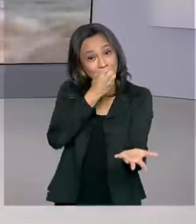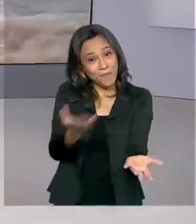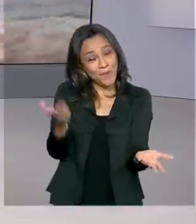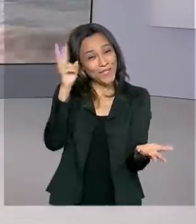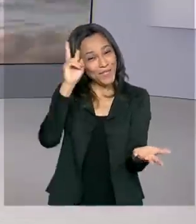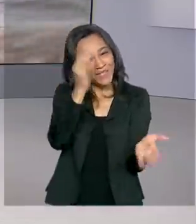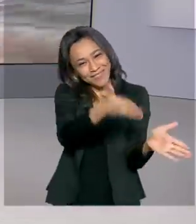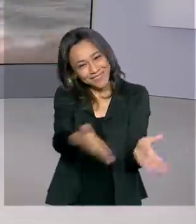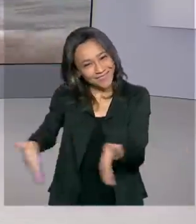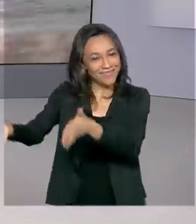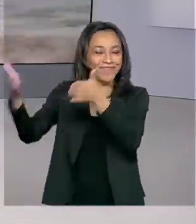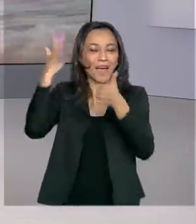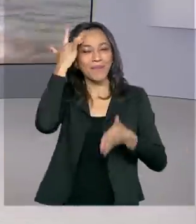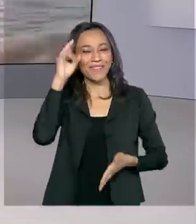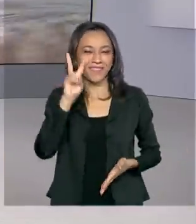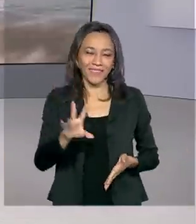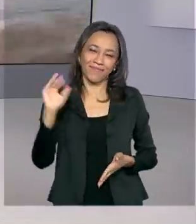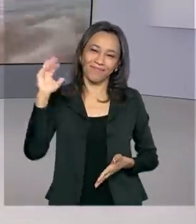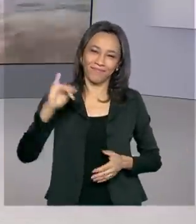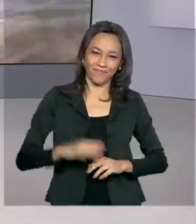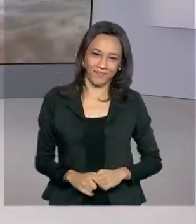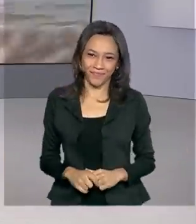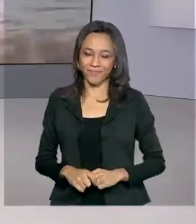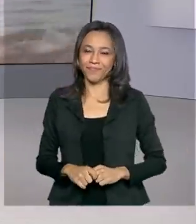de semana para você. Nos vemos amanhã. Até lá.